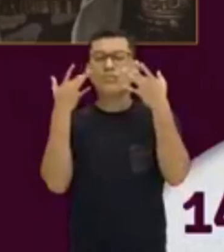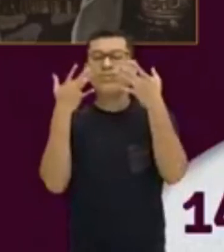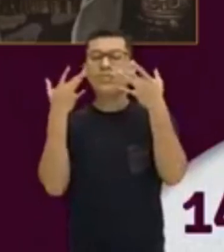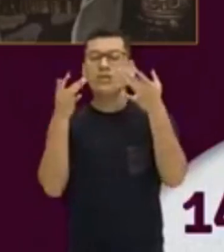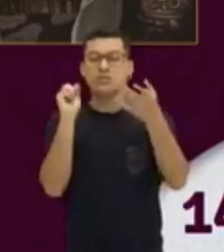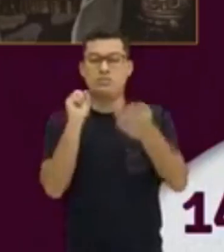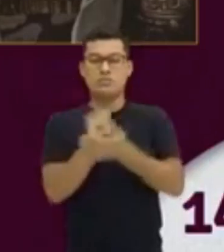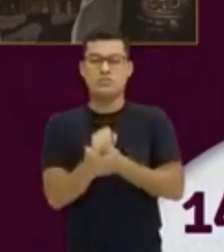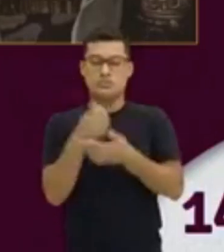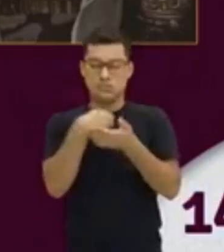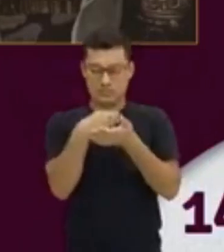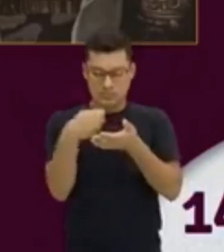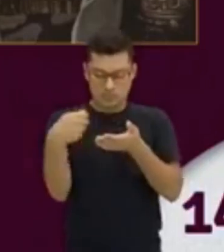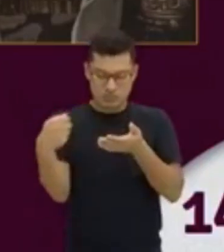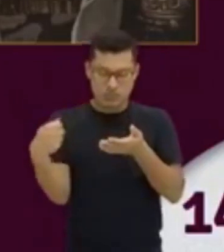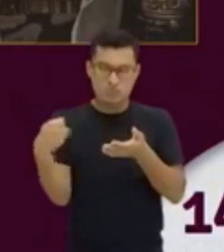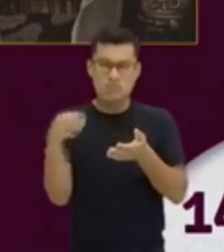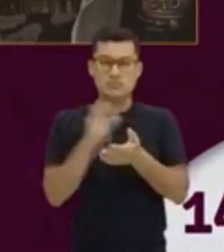teatro.